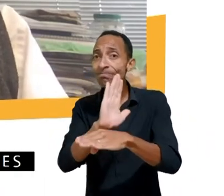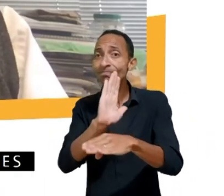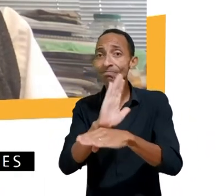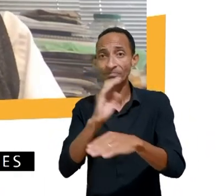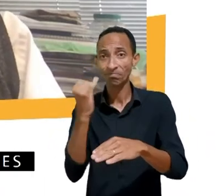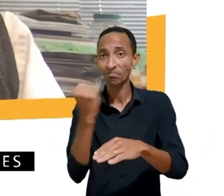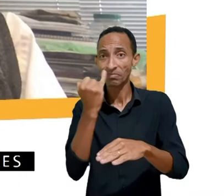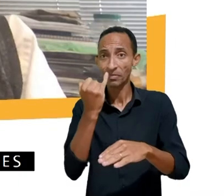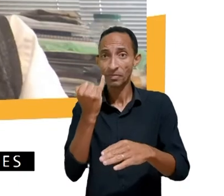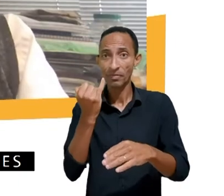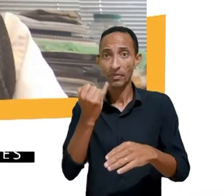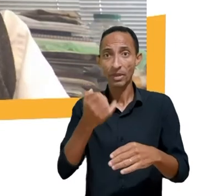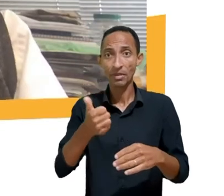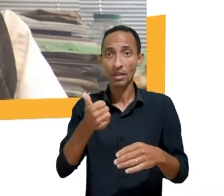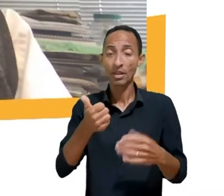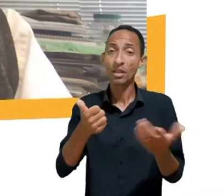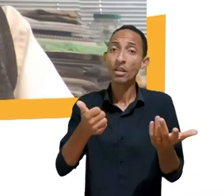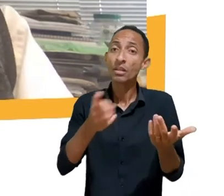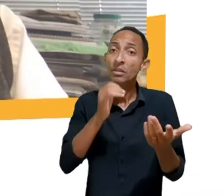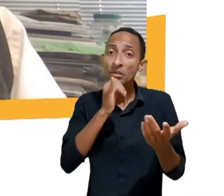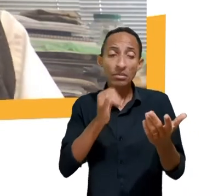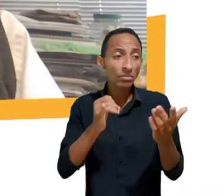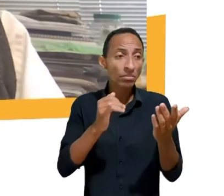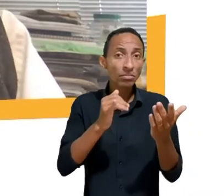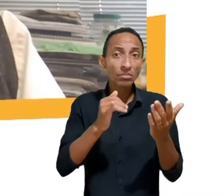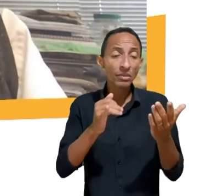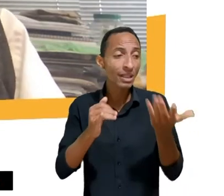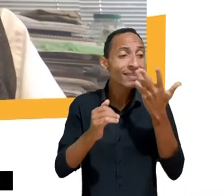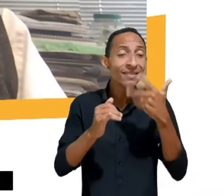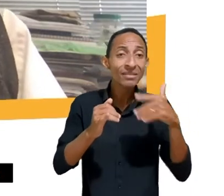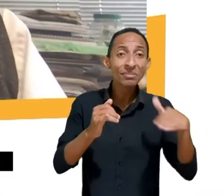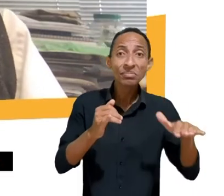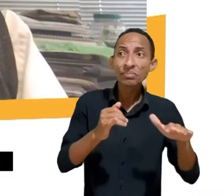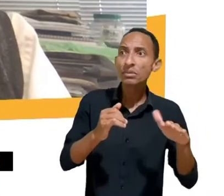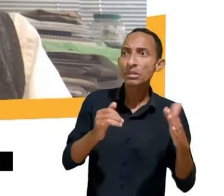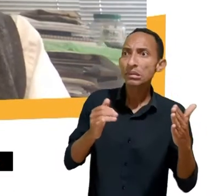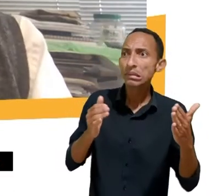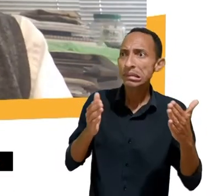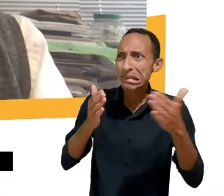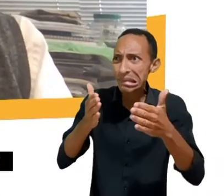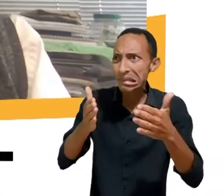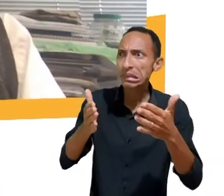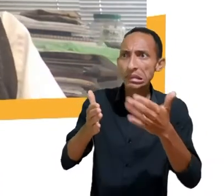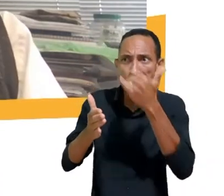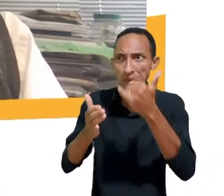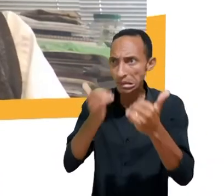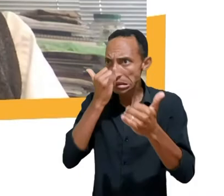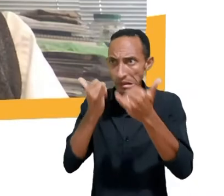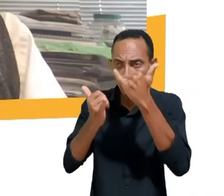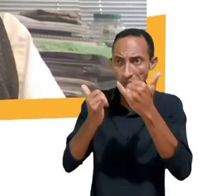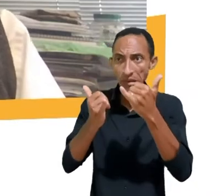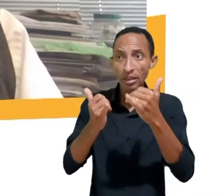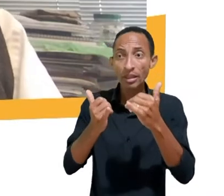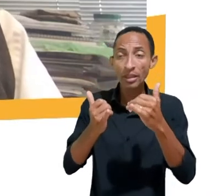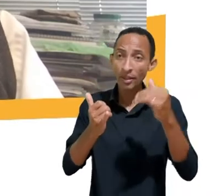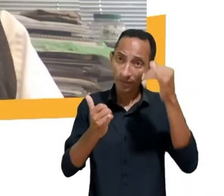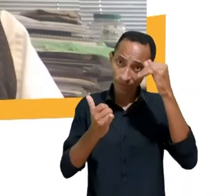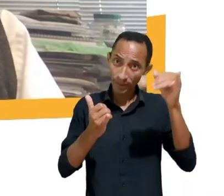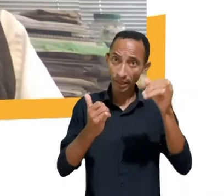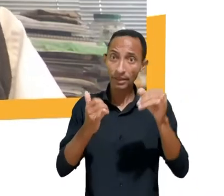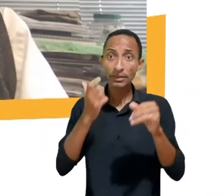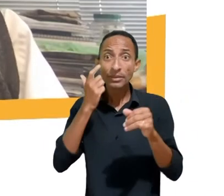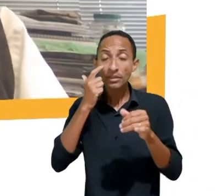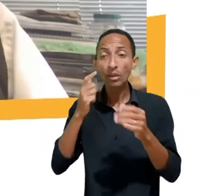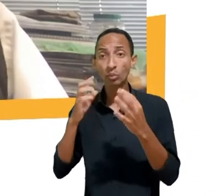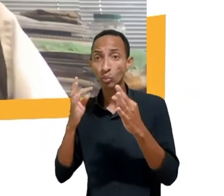tão seletiva que uma criança não seja sujeita a isso. Se você puder criar situações seletivas na tecnologia, de forma que